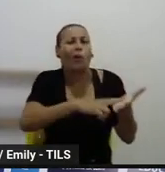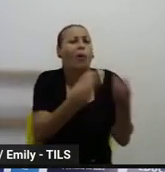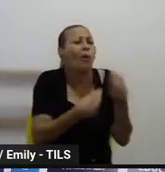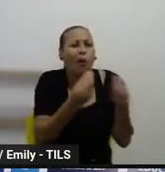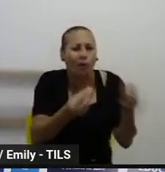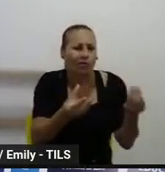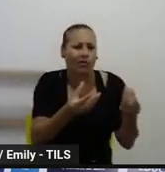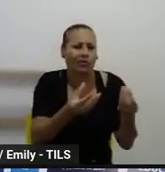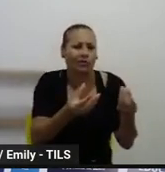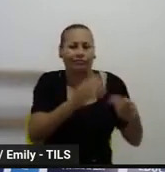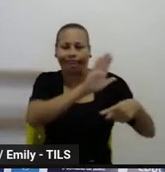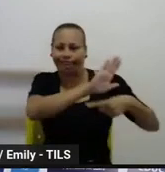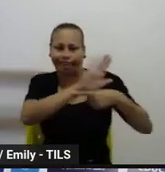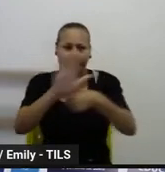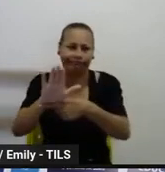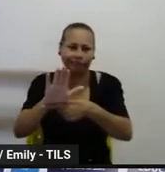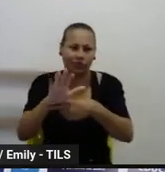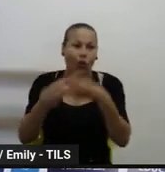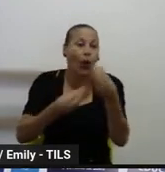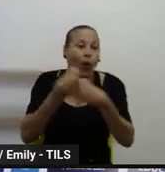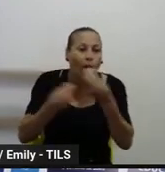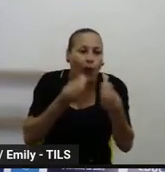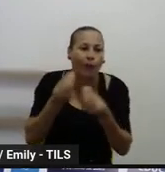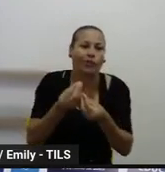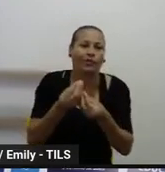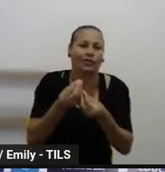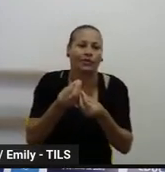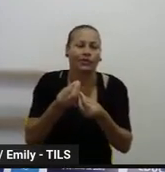e o jurídico tem,